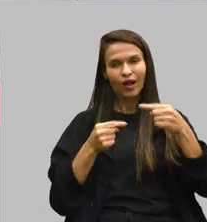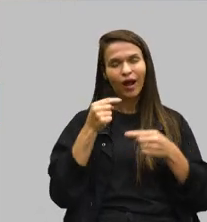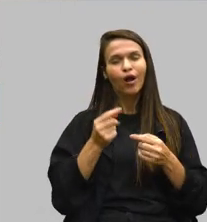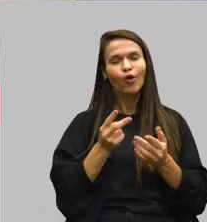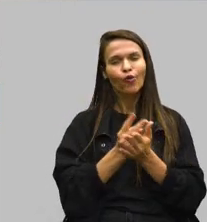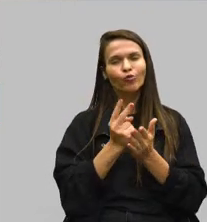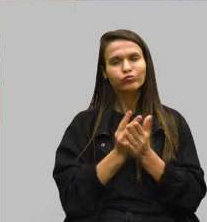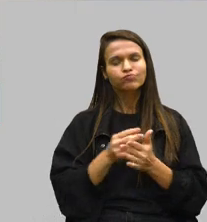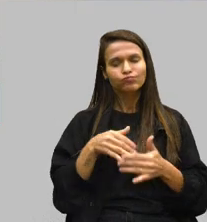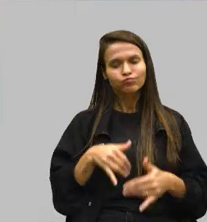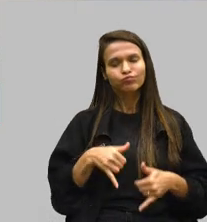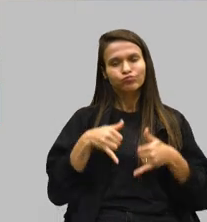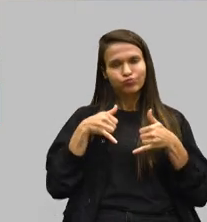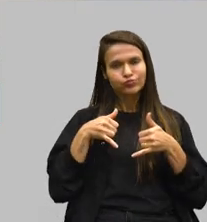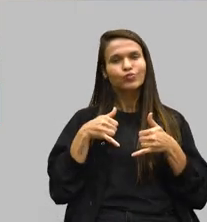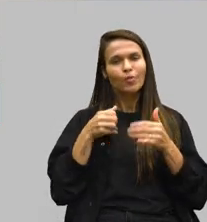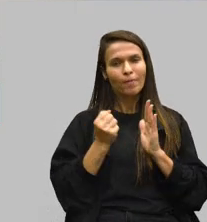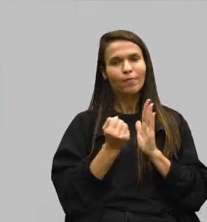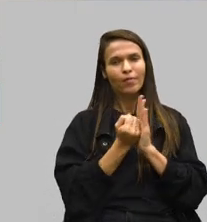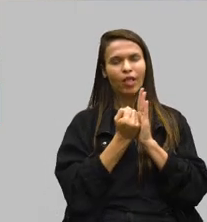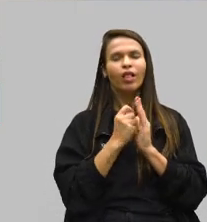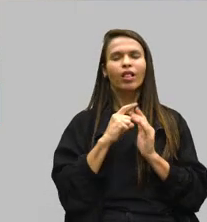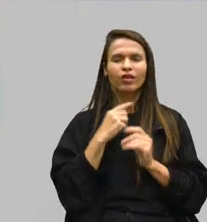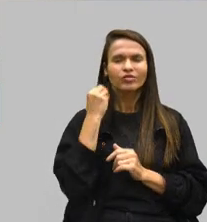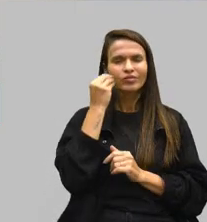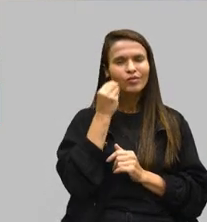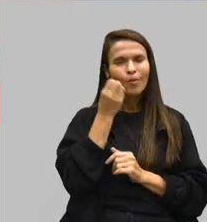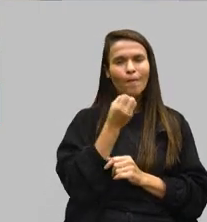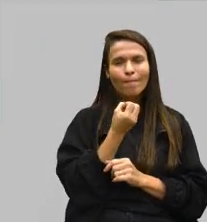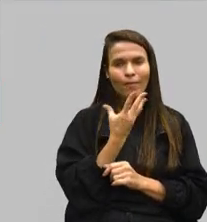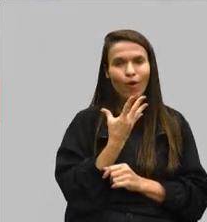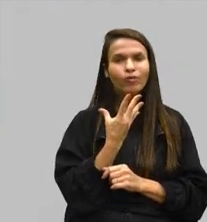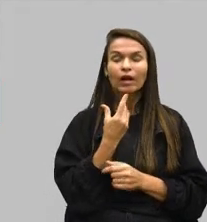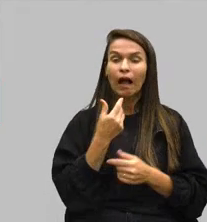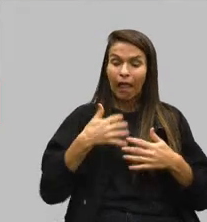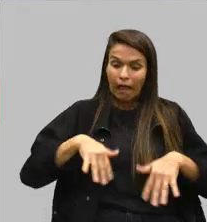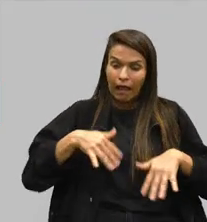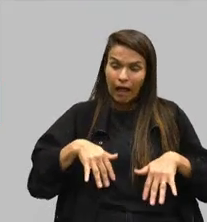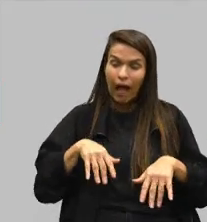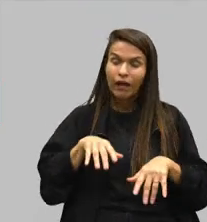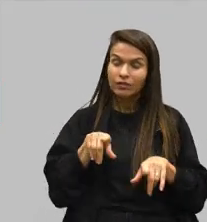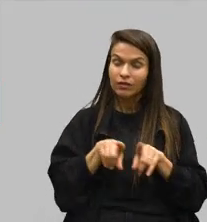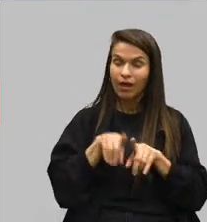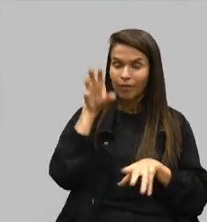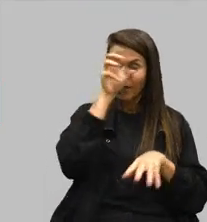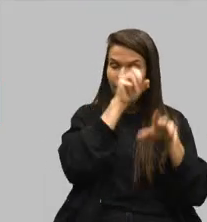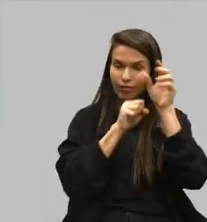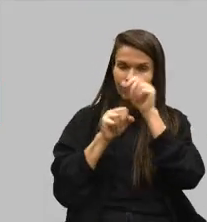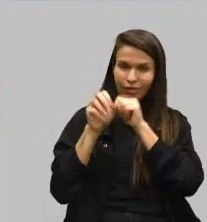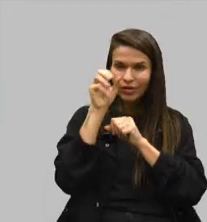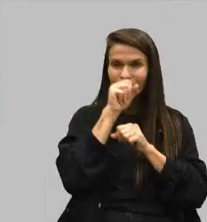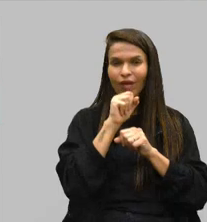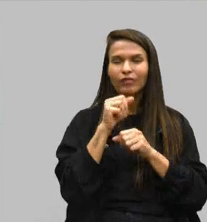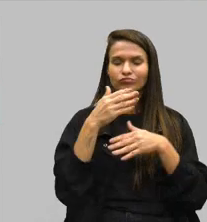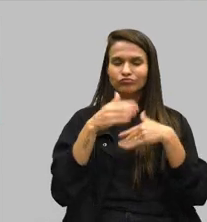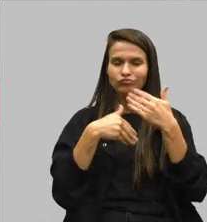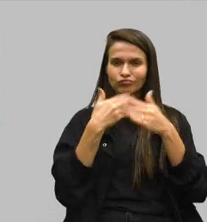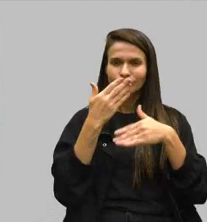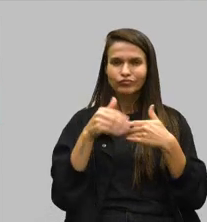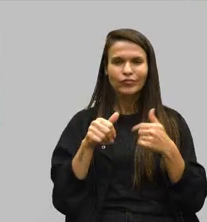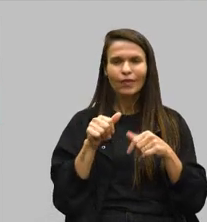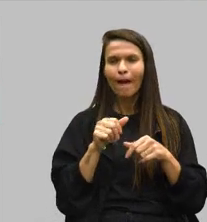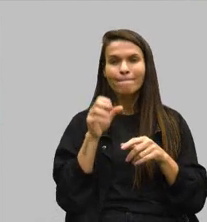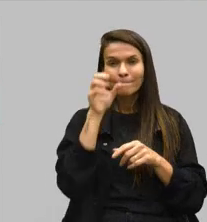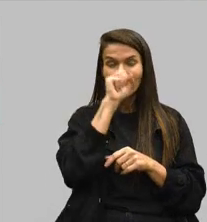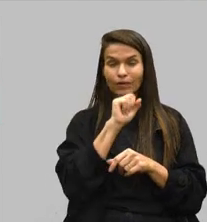legado. Passamos aqui por bons momentos juntos, momentos de angústia e aprendendo a legislar, mas aprendendo ainda mais com